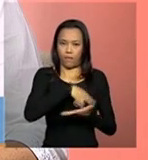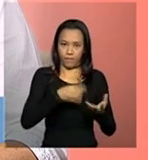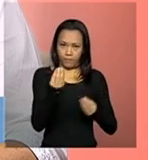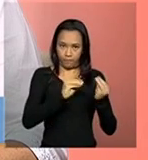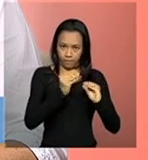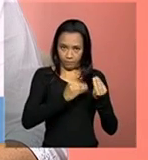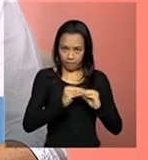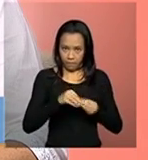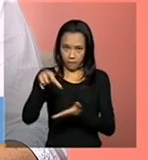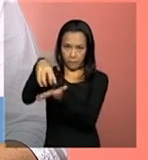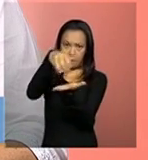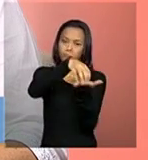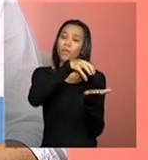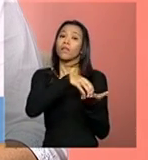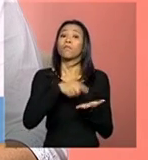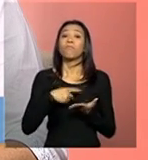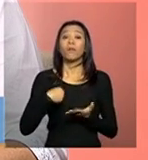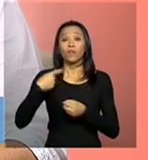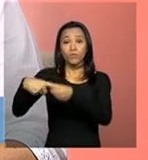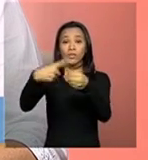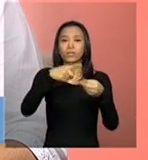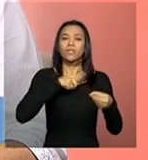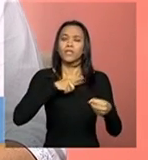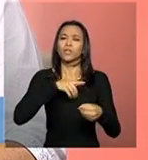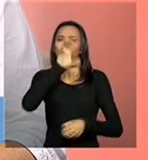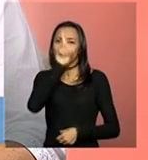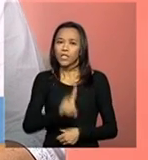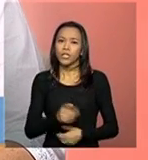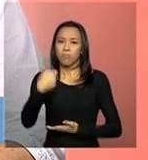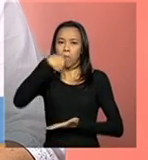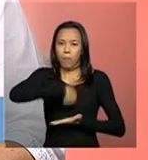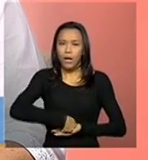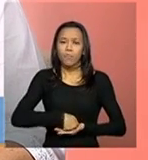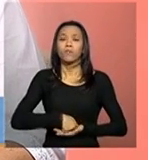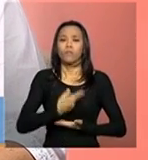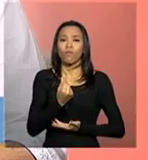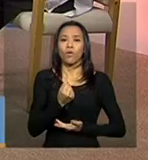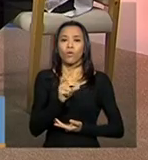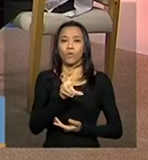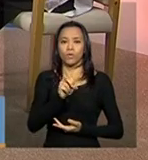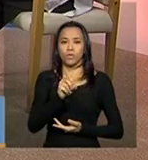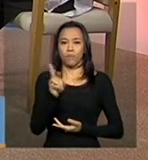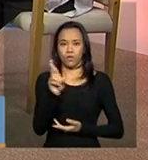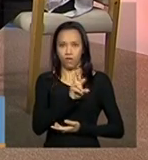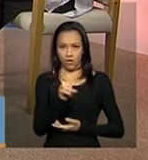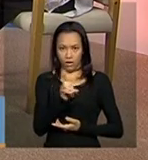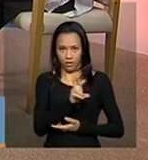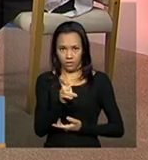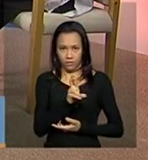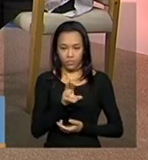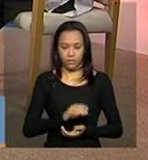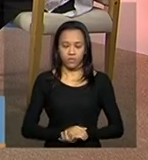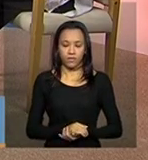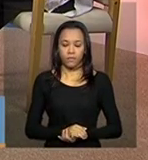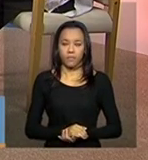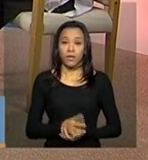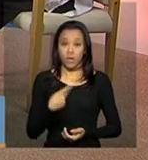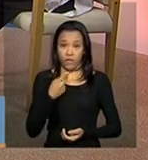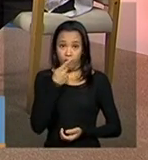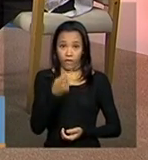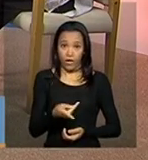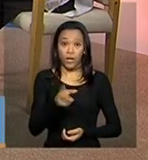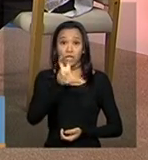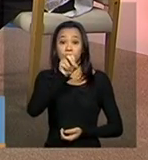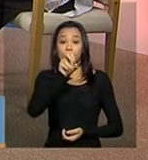município tenha direito ao pagamento de R$ 50,00? O programa Primora Rede, ele prevê R 50,00 durante